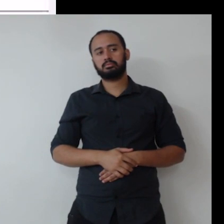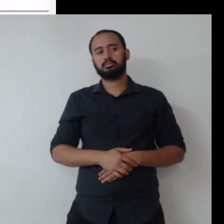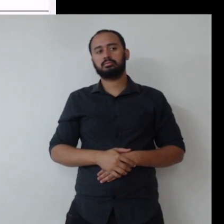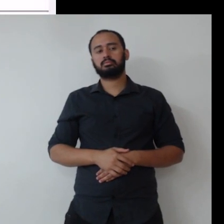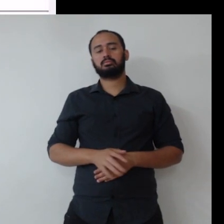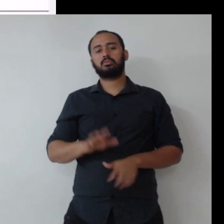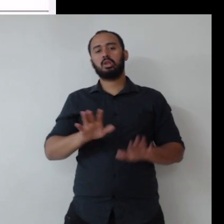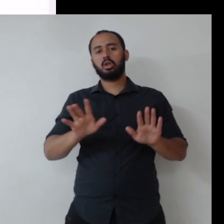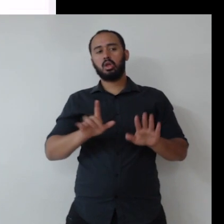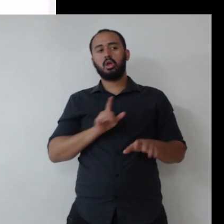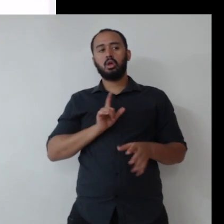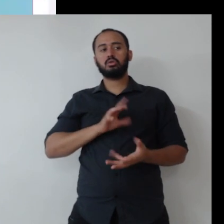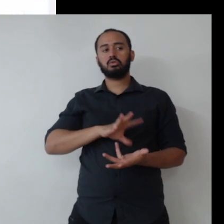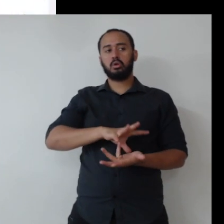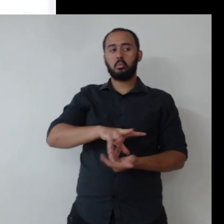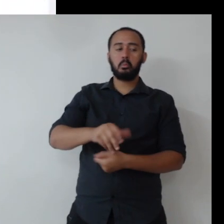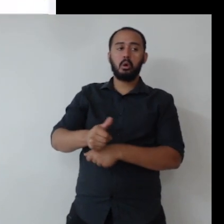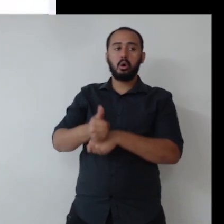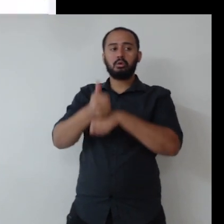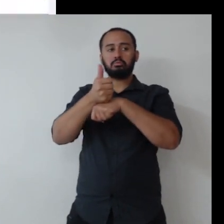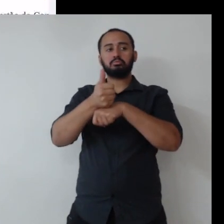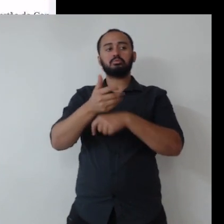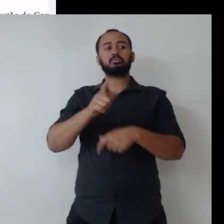a parte de sustentabilidade.